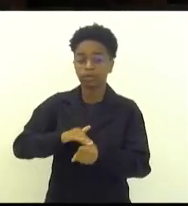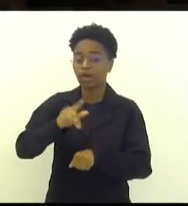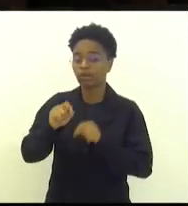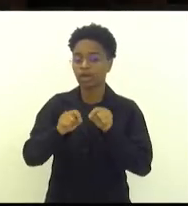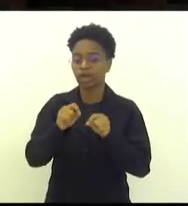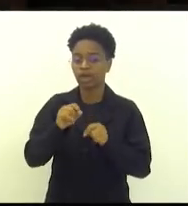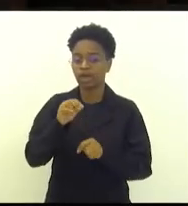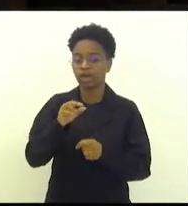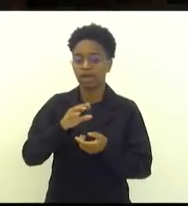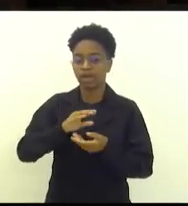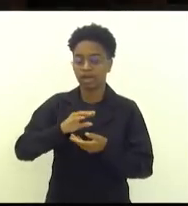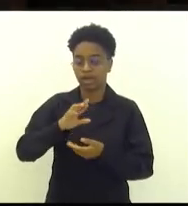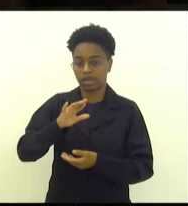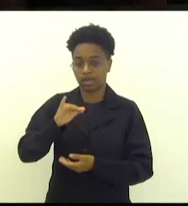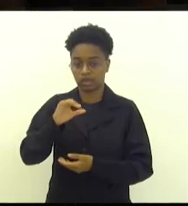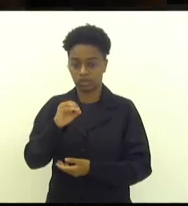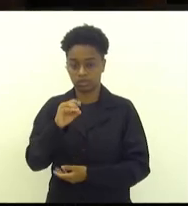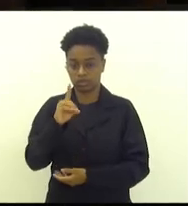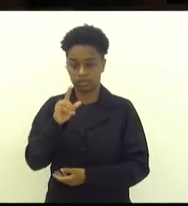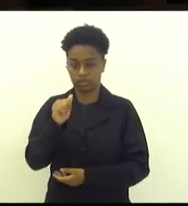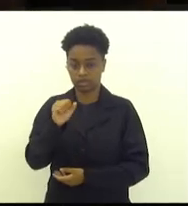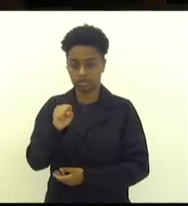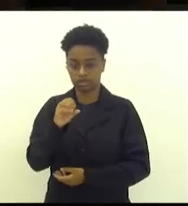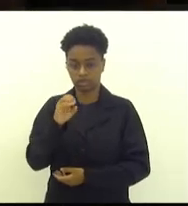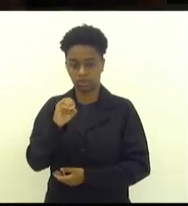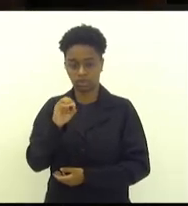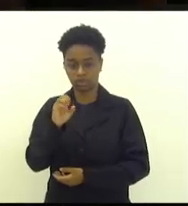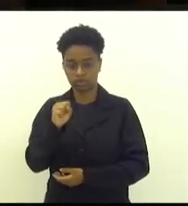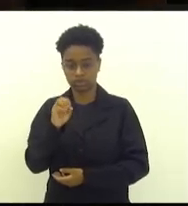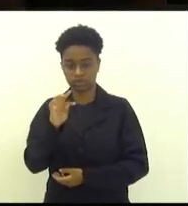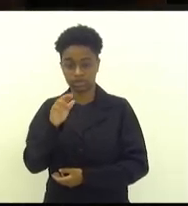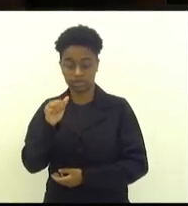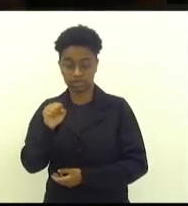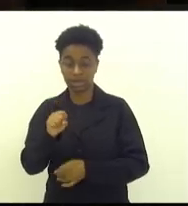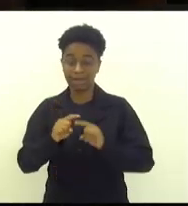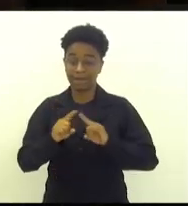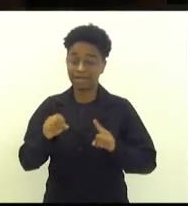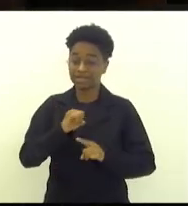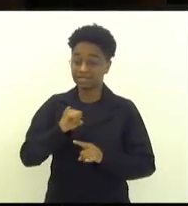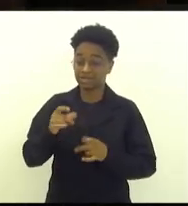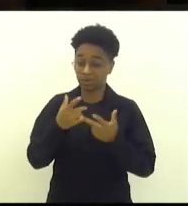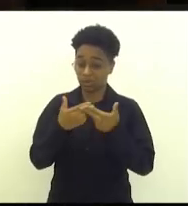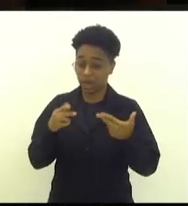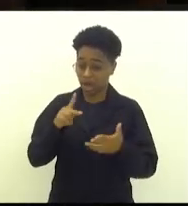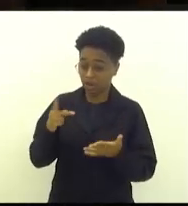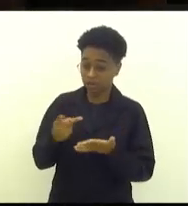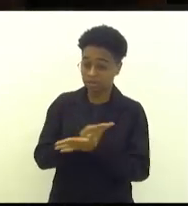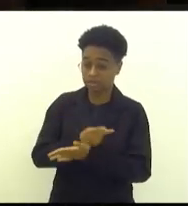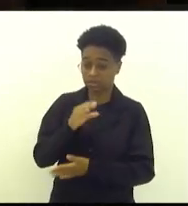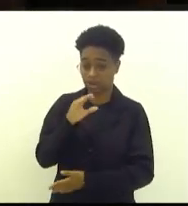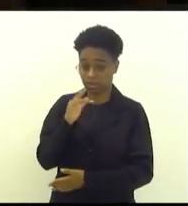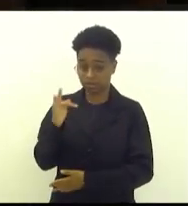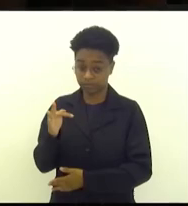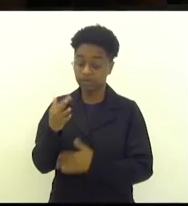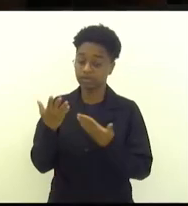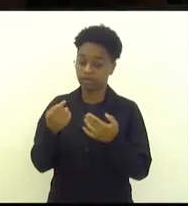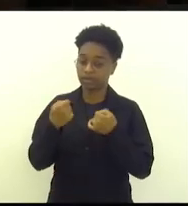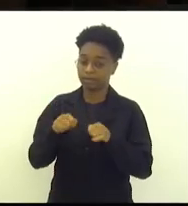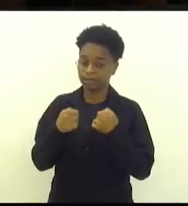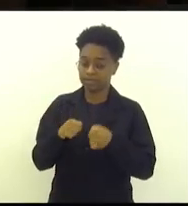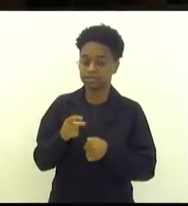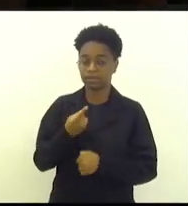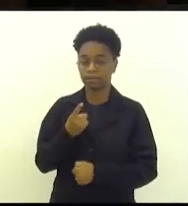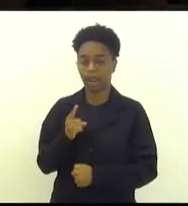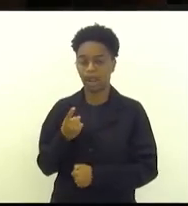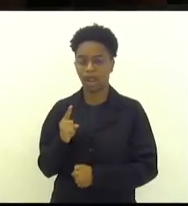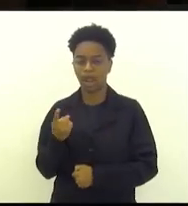população fazer, ou em Casimiro, fazer a ocorrência, mas não pode, porque se o fato se deu na circunscrição de Cabo Frio, a pessoa tem que se deslocar até a